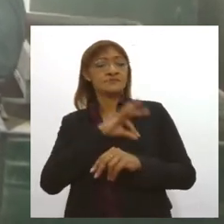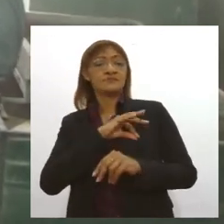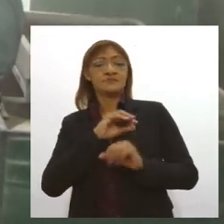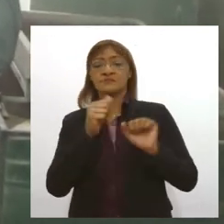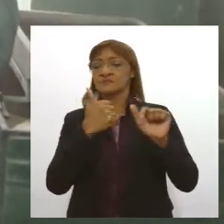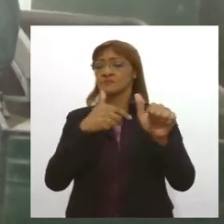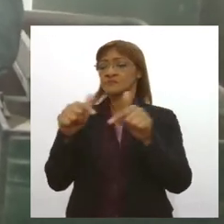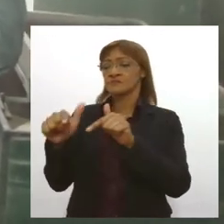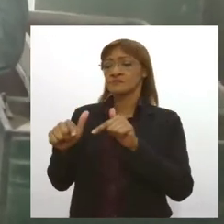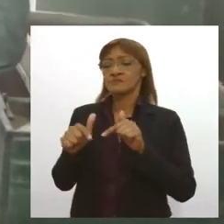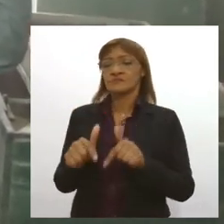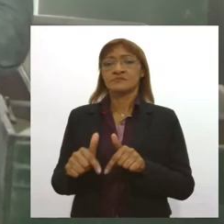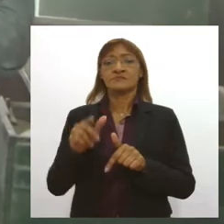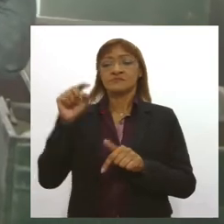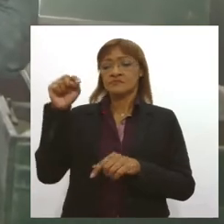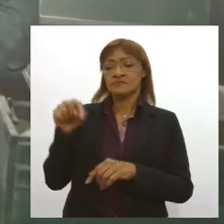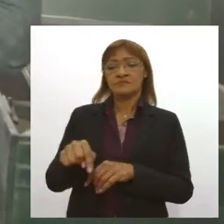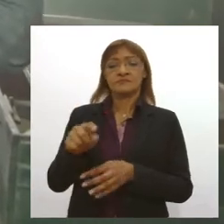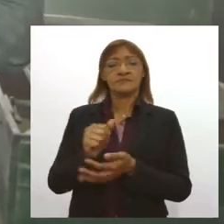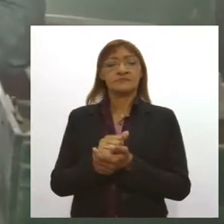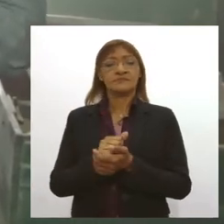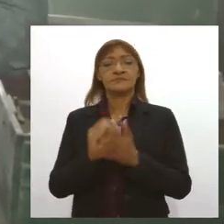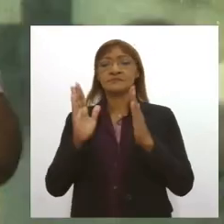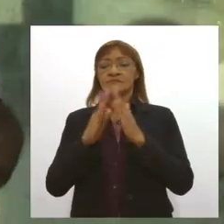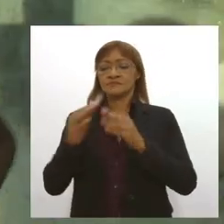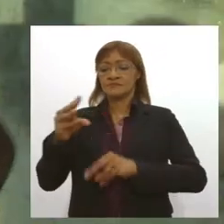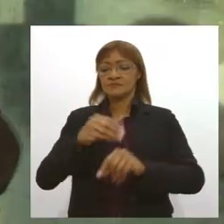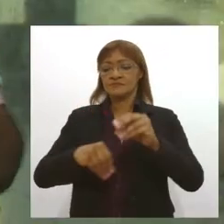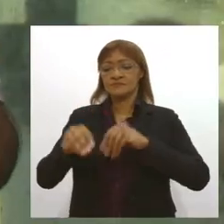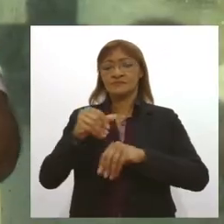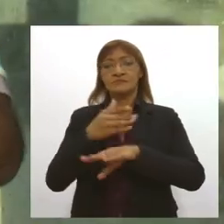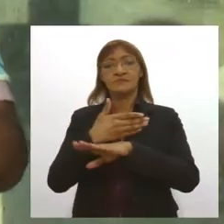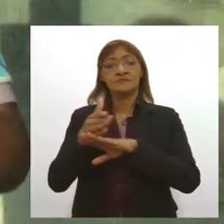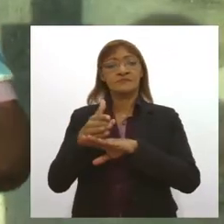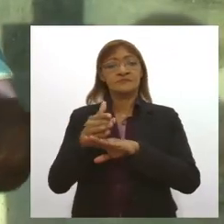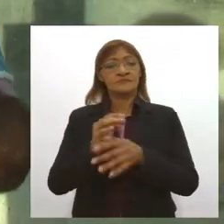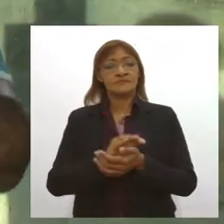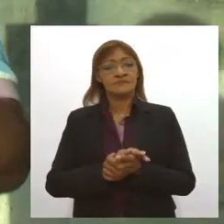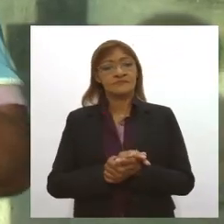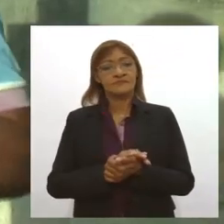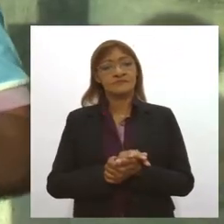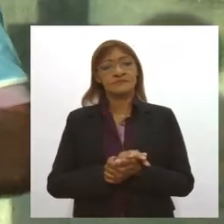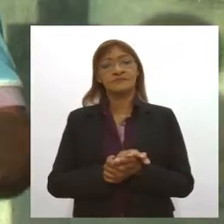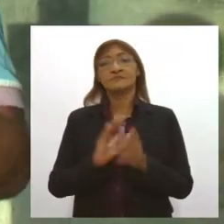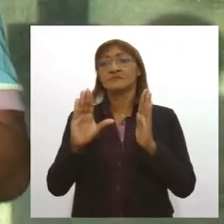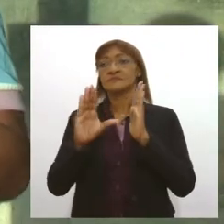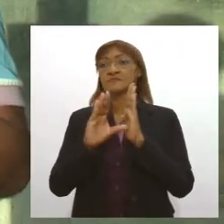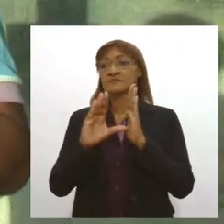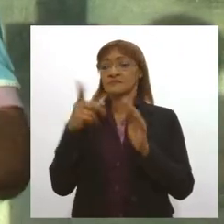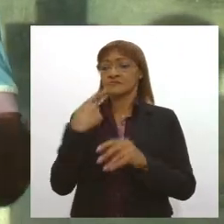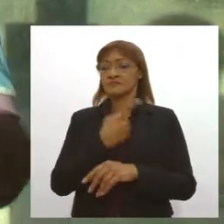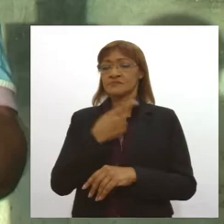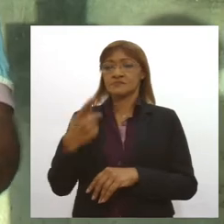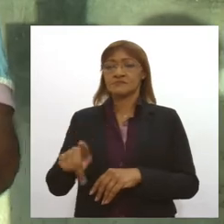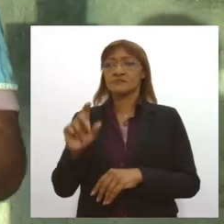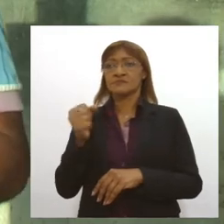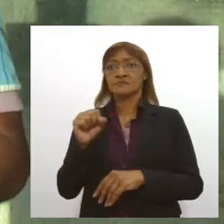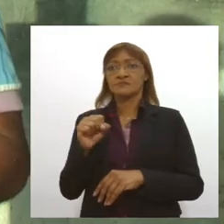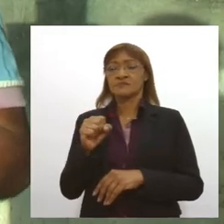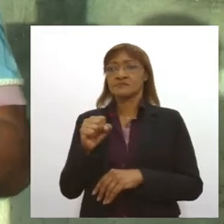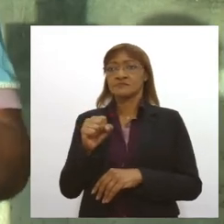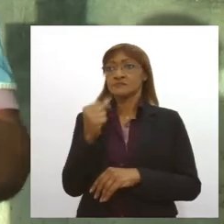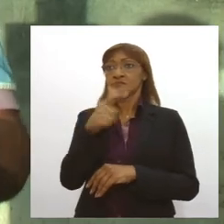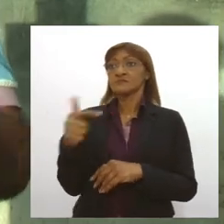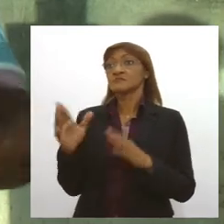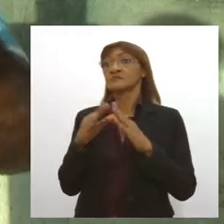realizado aqui nas casas de farinha triste da comunidade da região da gente de Sergipe em si se não fosse as casas de